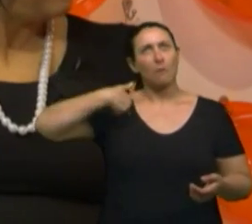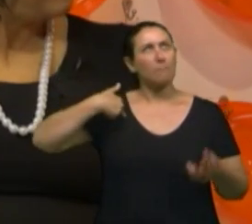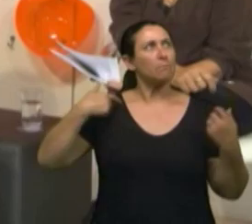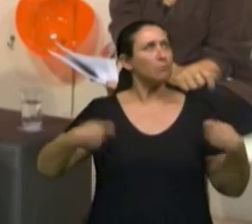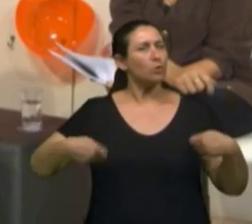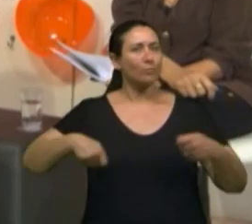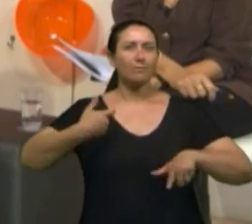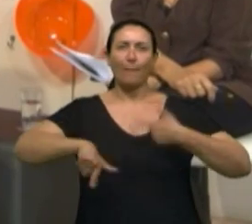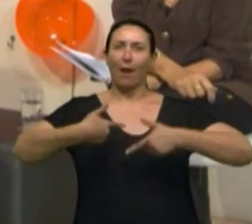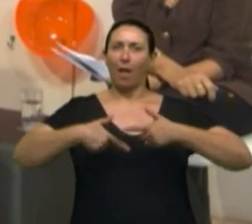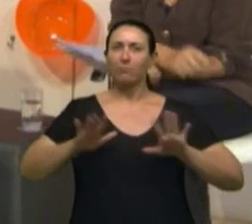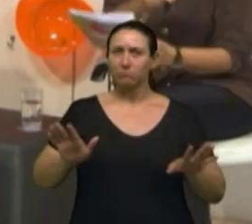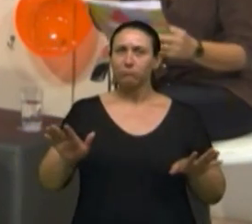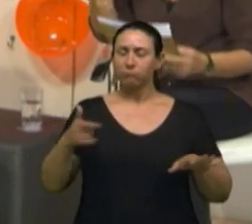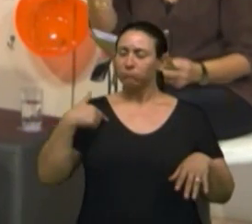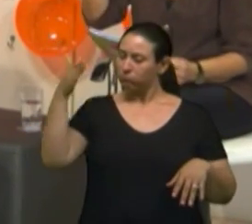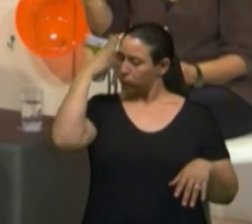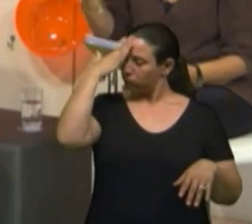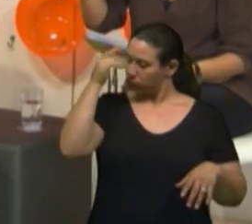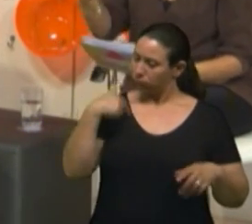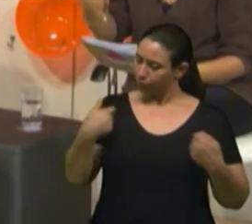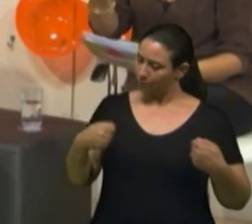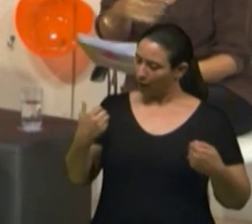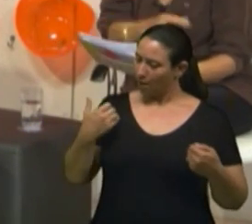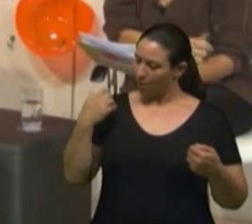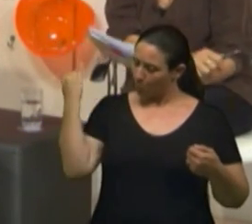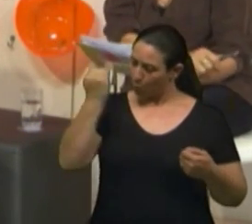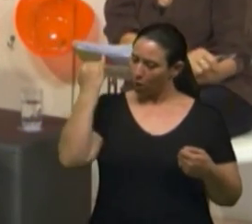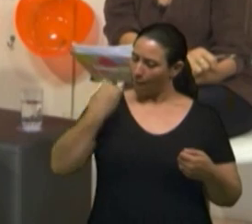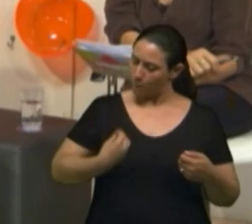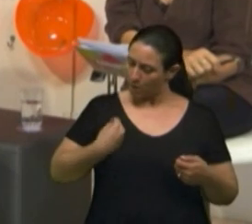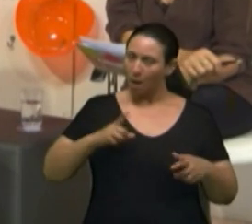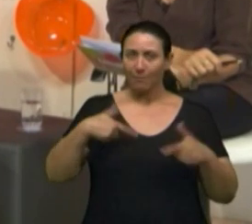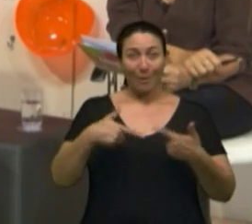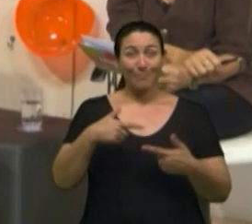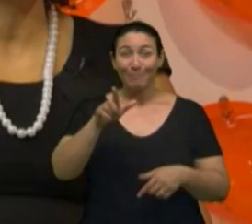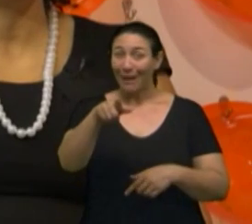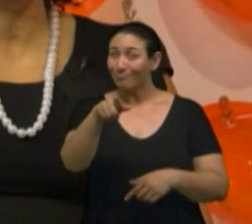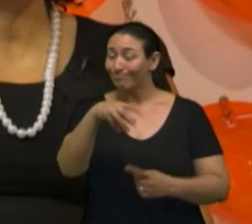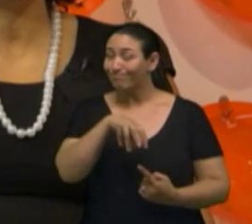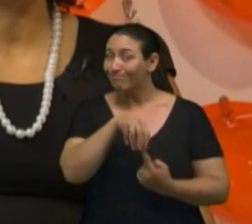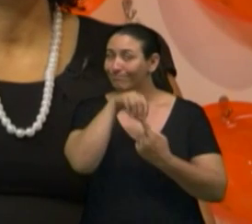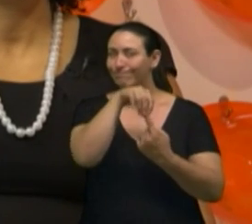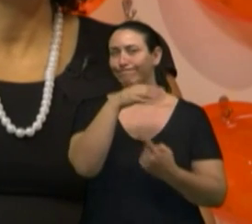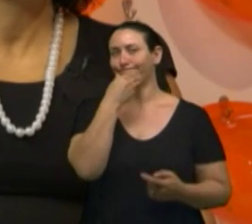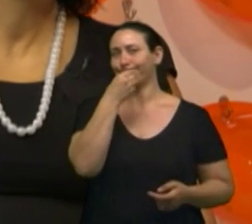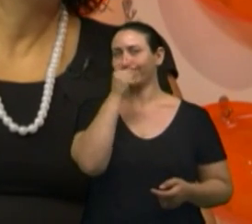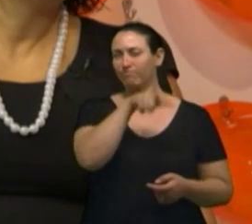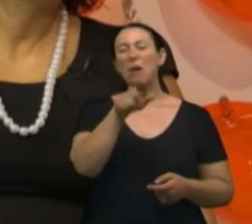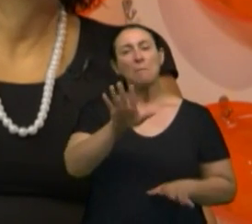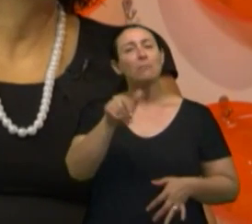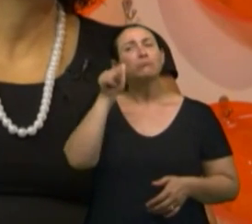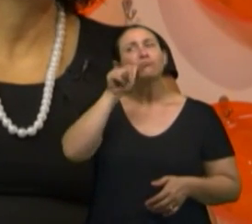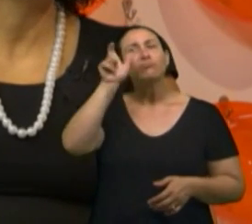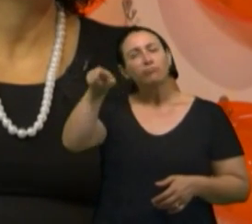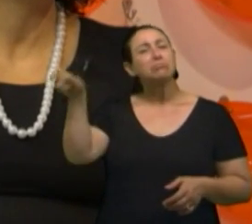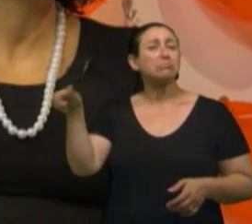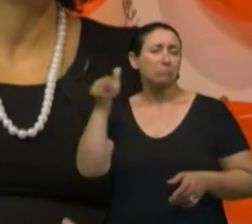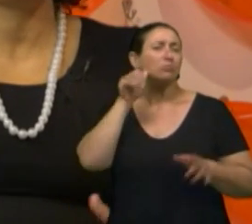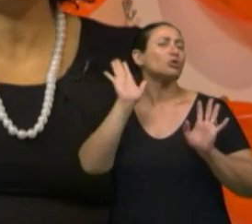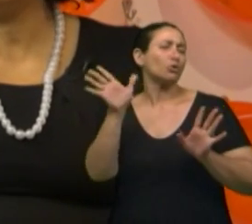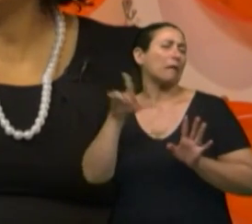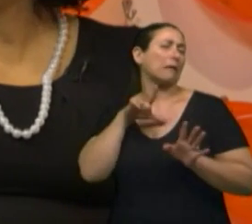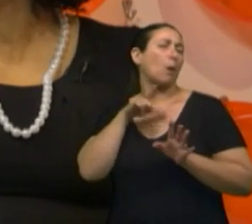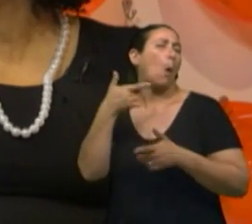trabalhar. Exatamente. O principal da tua vida é o trabalho. Homens mais ainda, porque as mulheres, normalmente, elas já têm